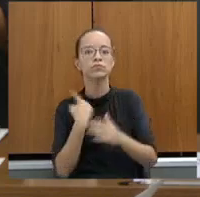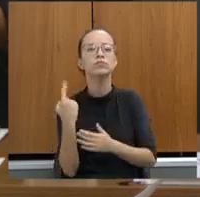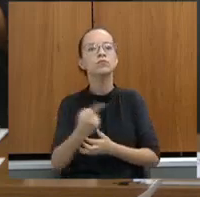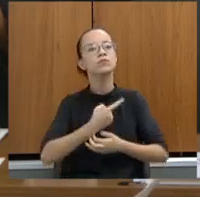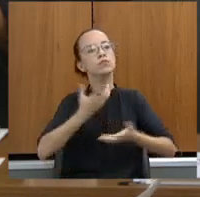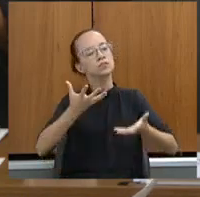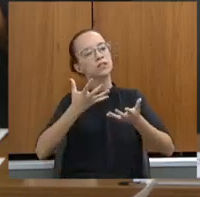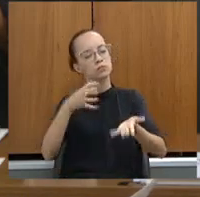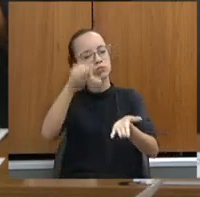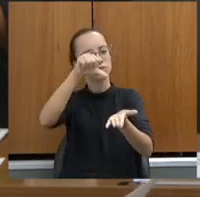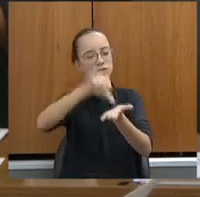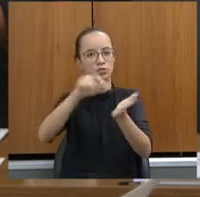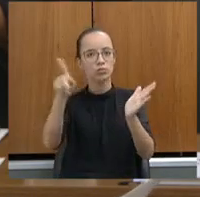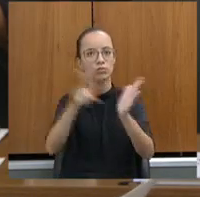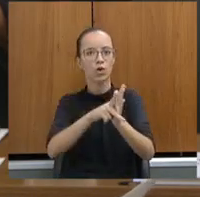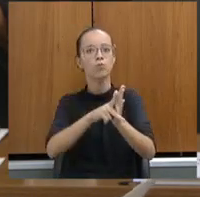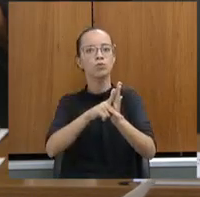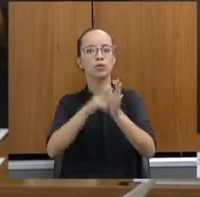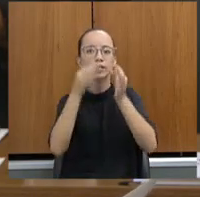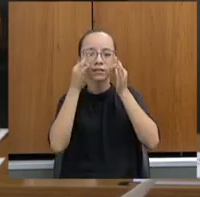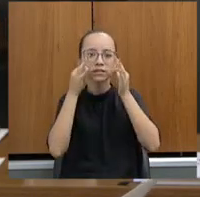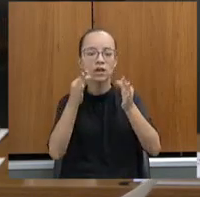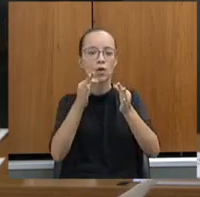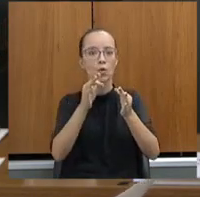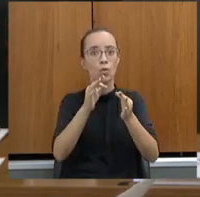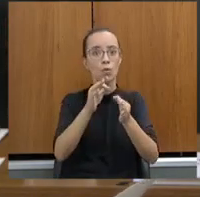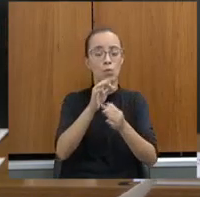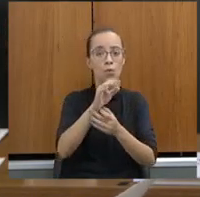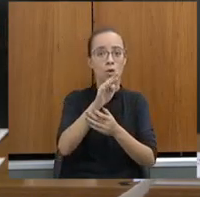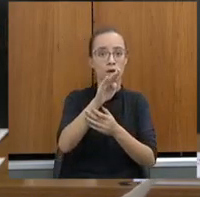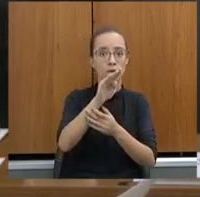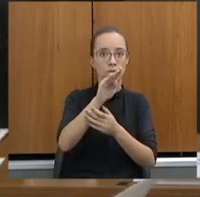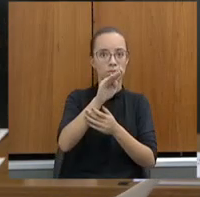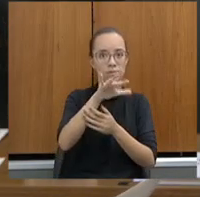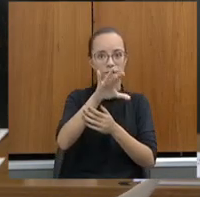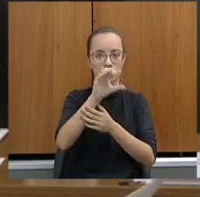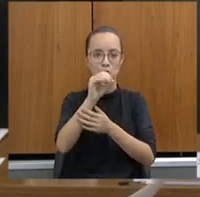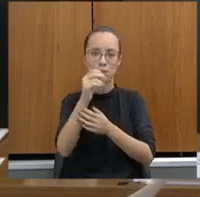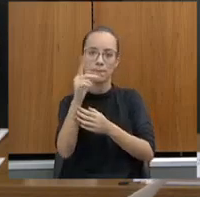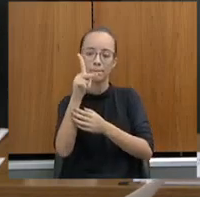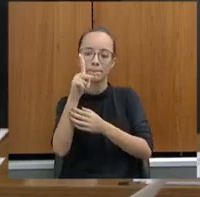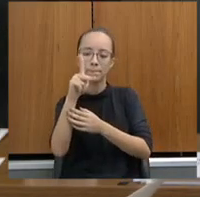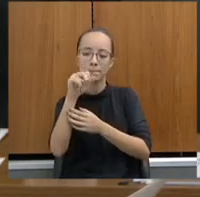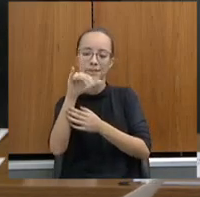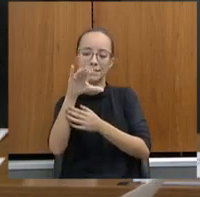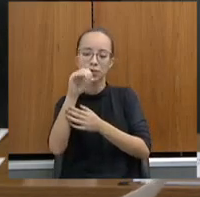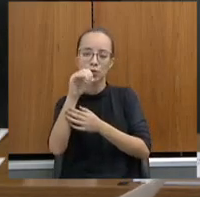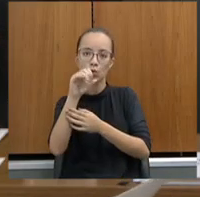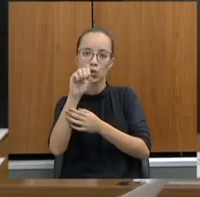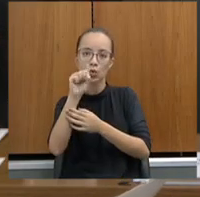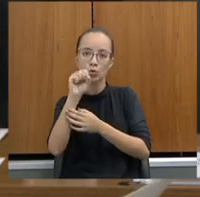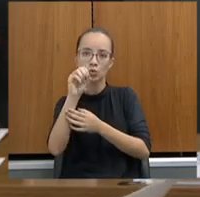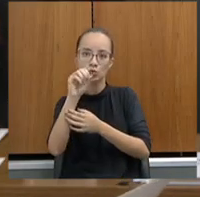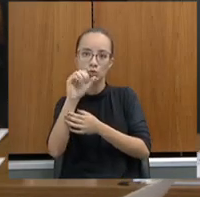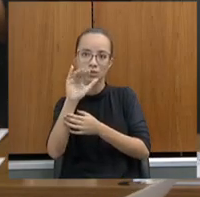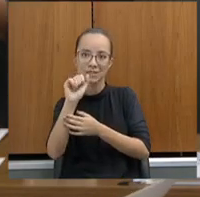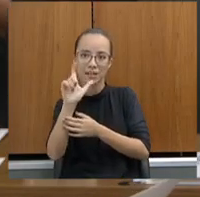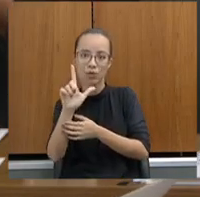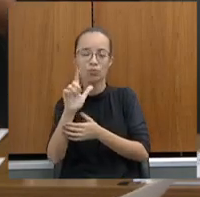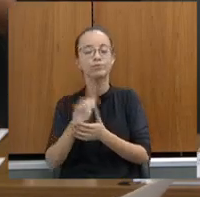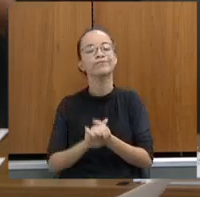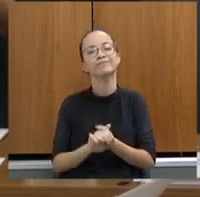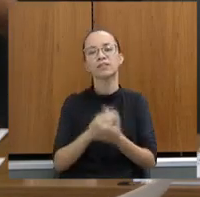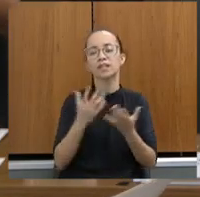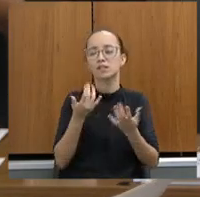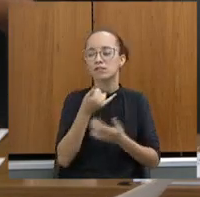o Centro de Atenção Biopsicossocial. A gente sabe que a atividade de segurança pública não é para qualquer um. O índice de auto-extermínio é uma coisa assim, no